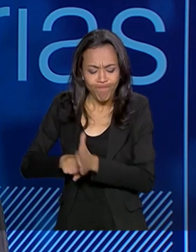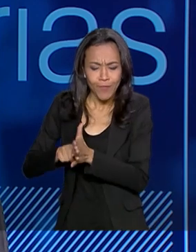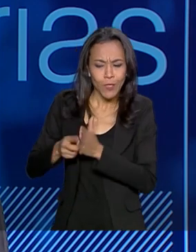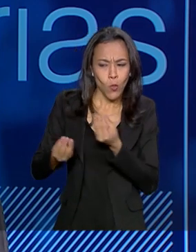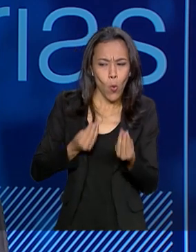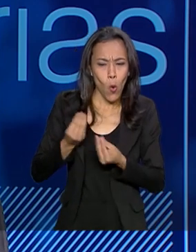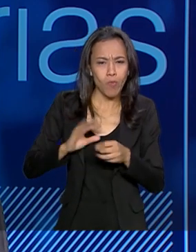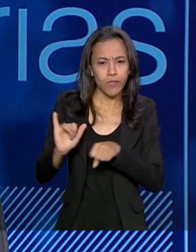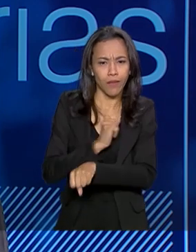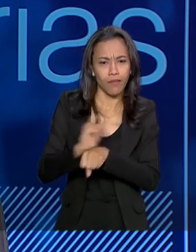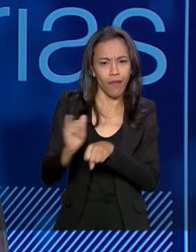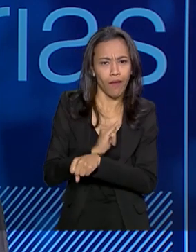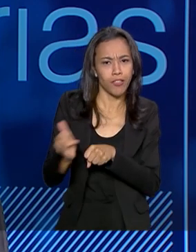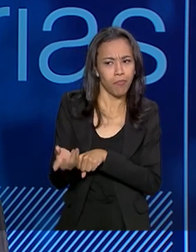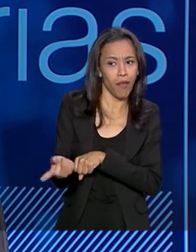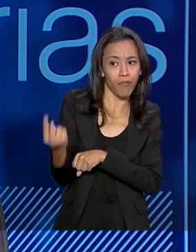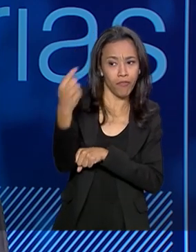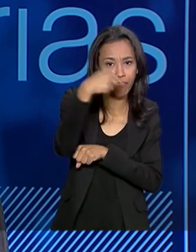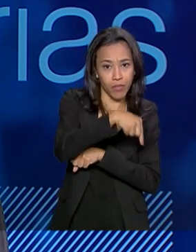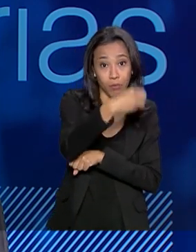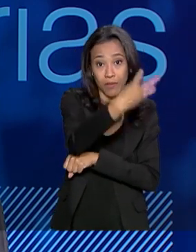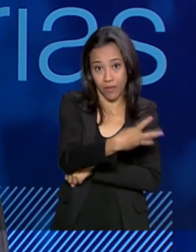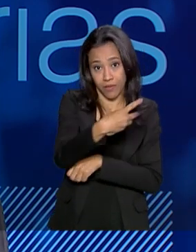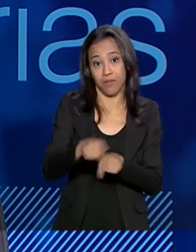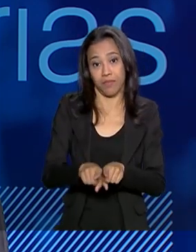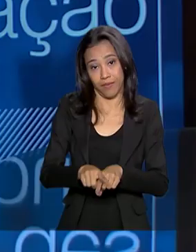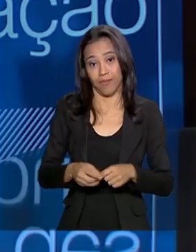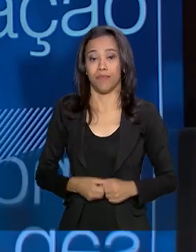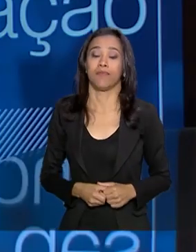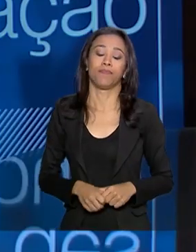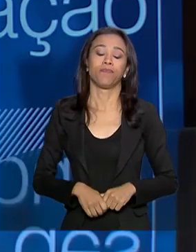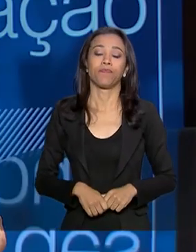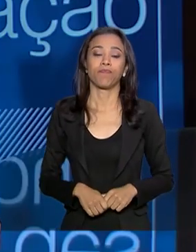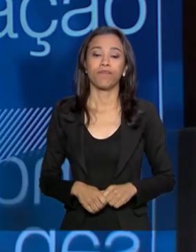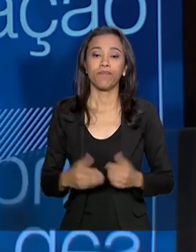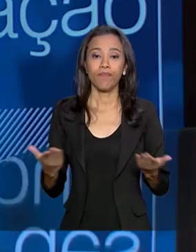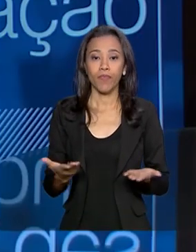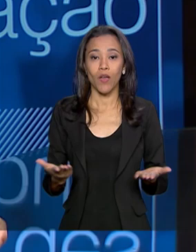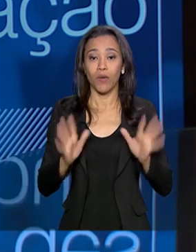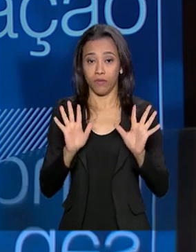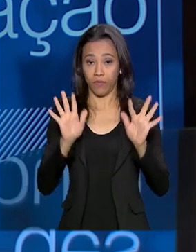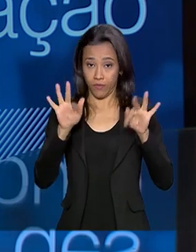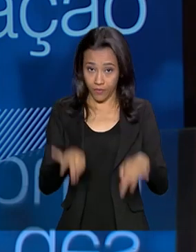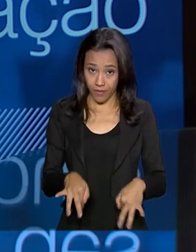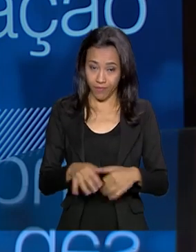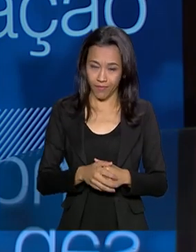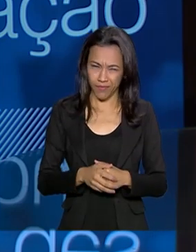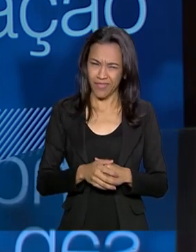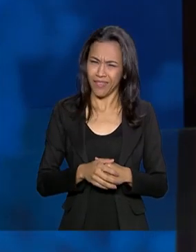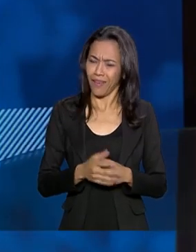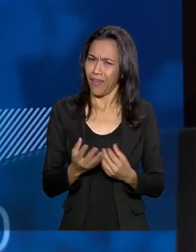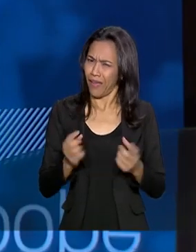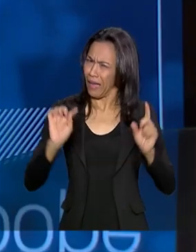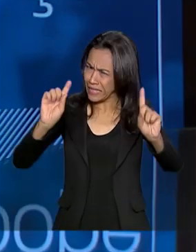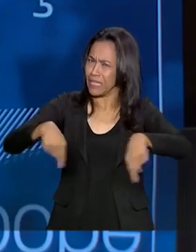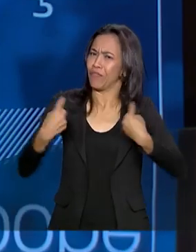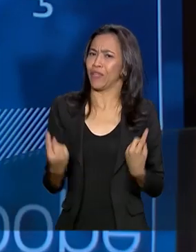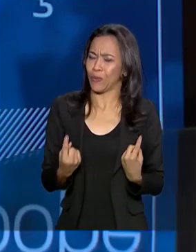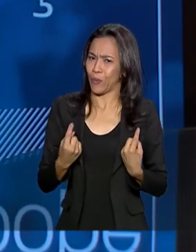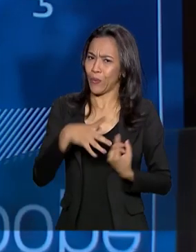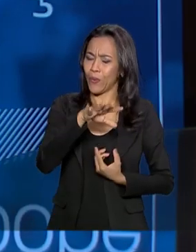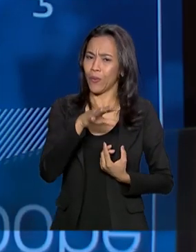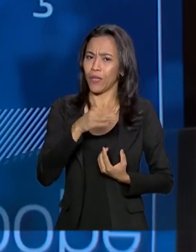atrair esse parceiro privado para Angra 3, e esse comitê vai fazer isso. Para encerrar, é muito desafiador investir na